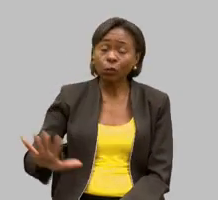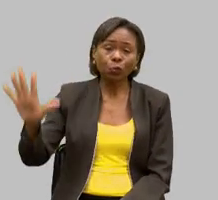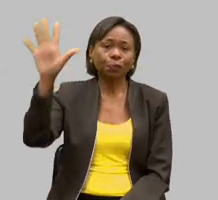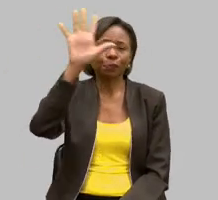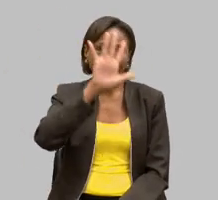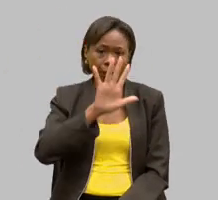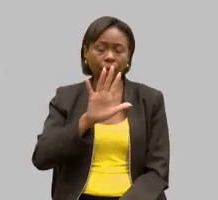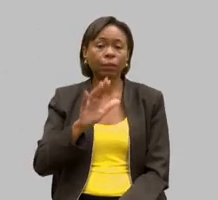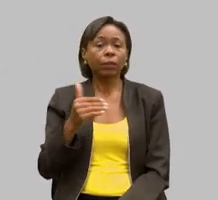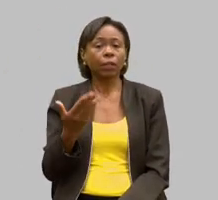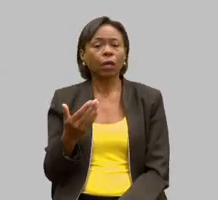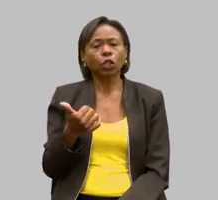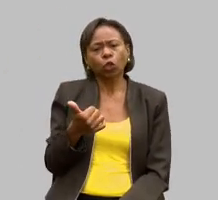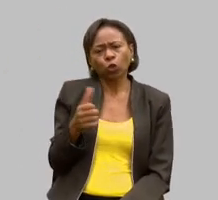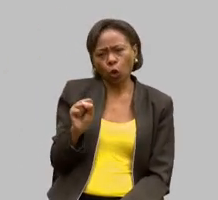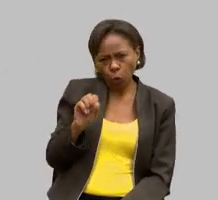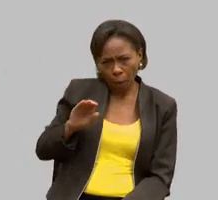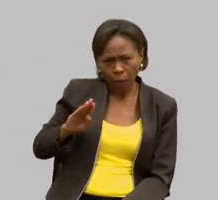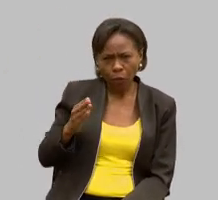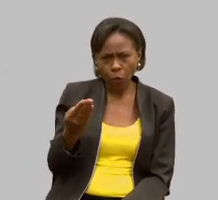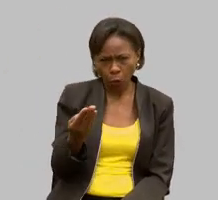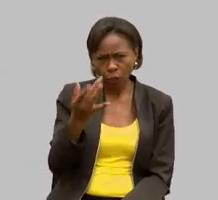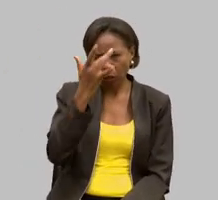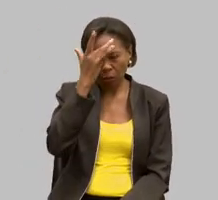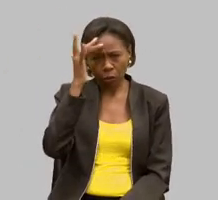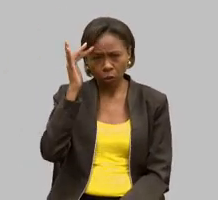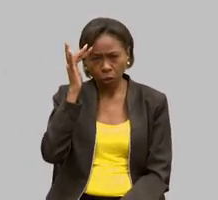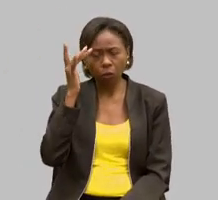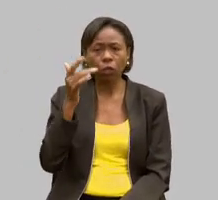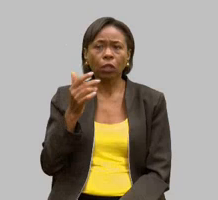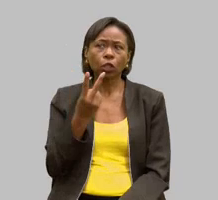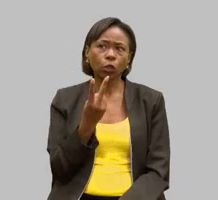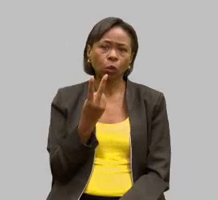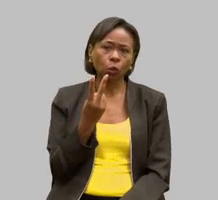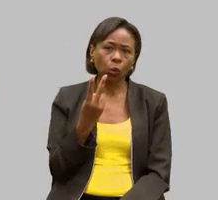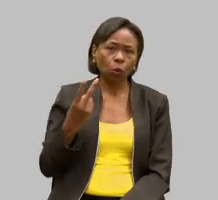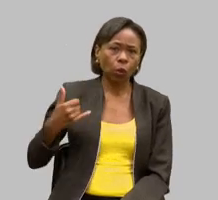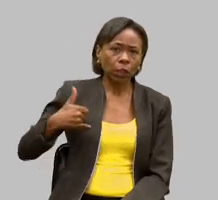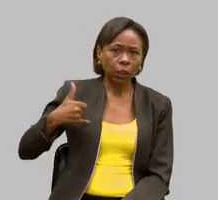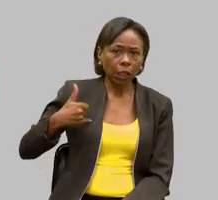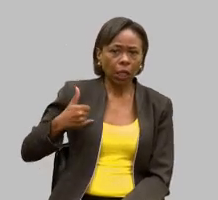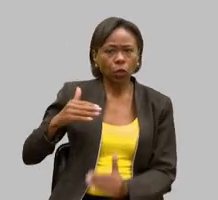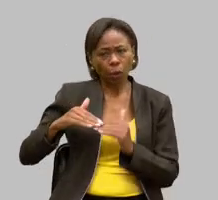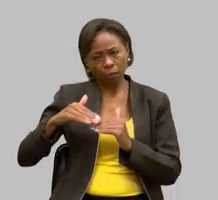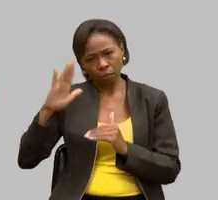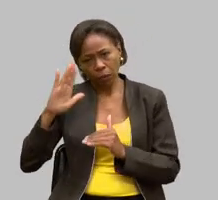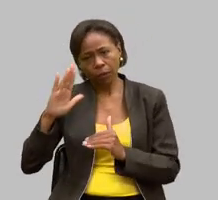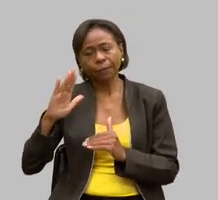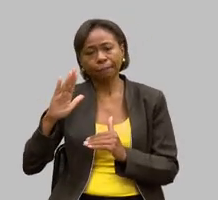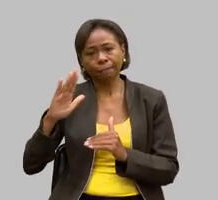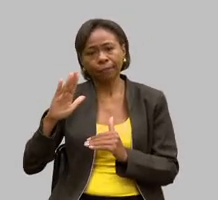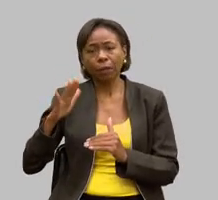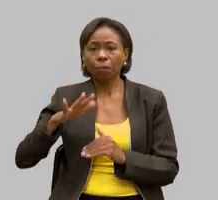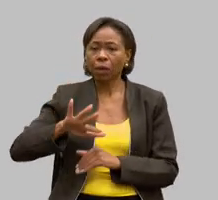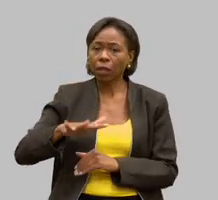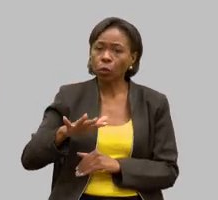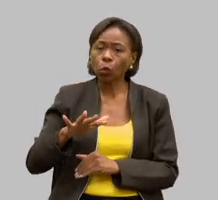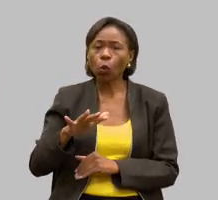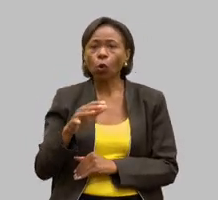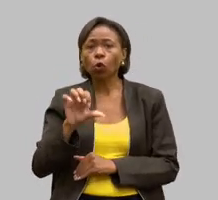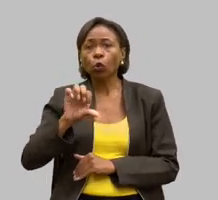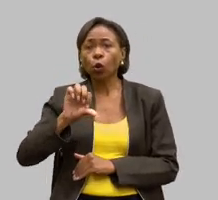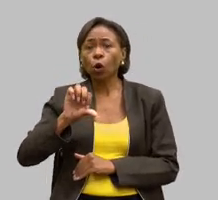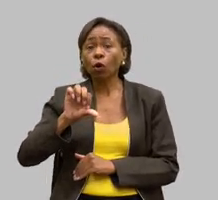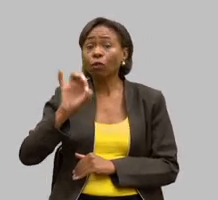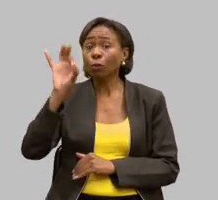são 18,6 milhões de pessoas de dois anos ou mais ou seja quase 9% desse grupo